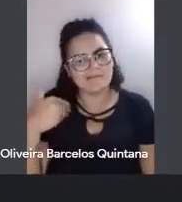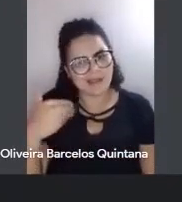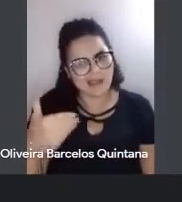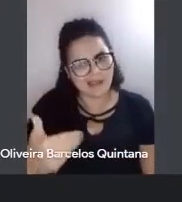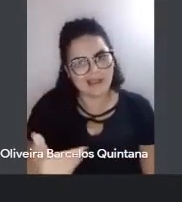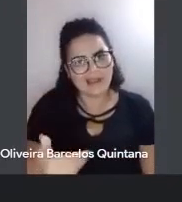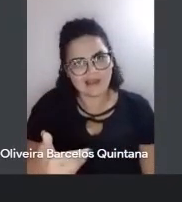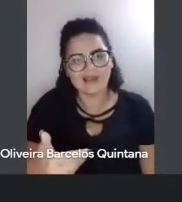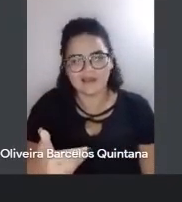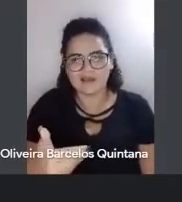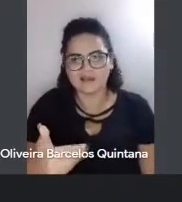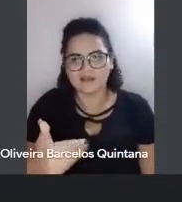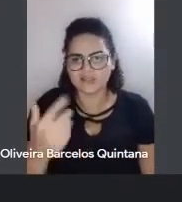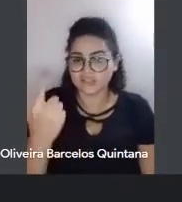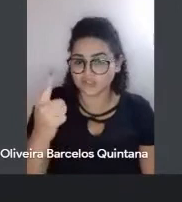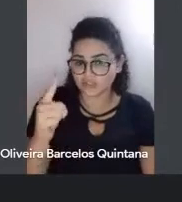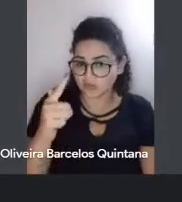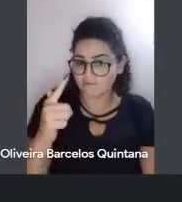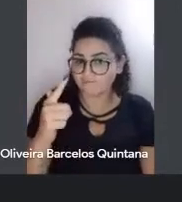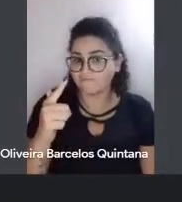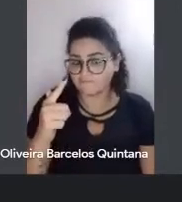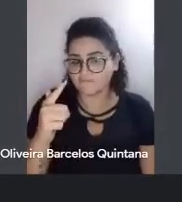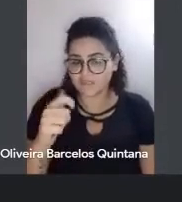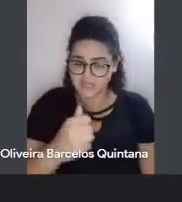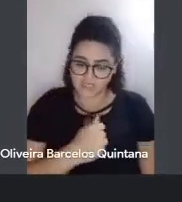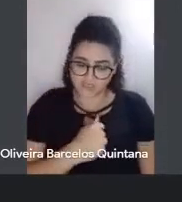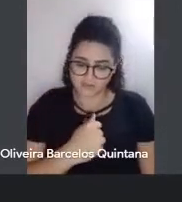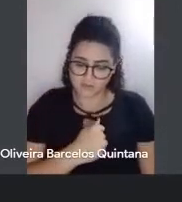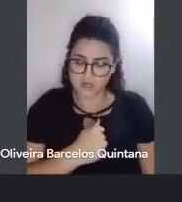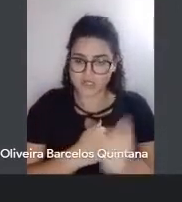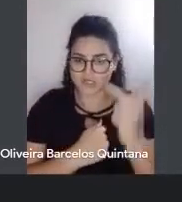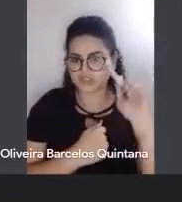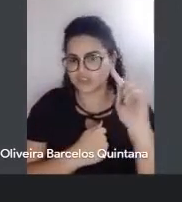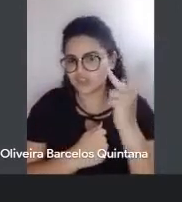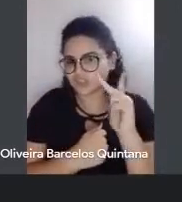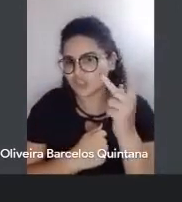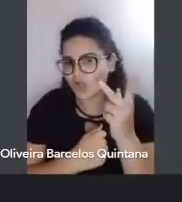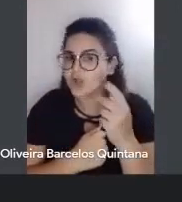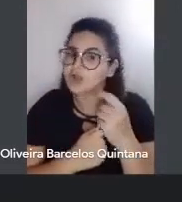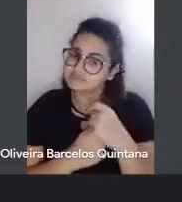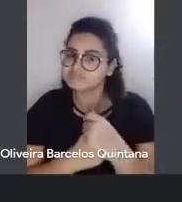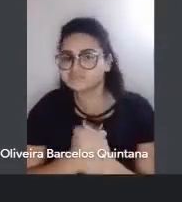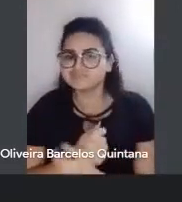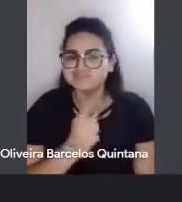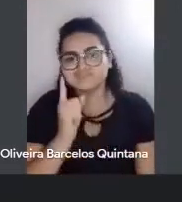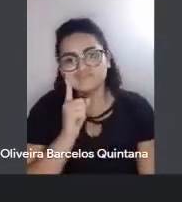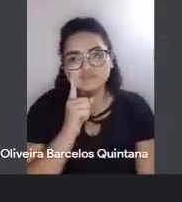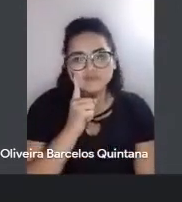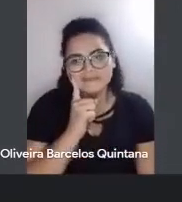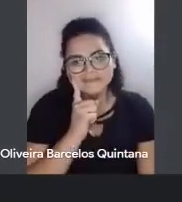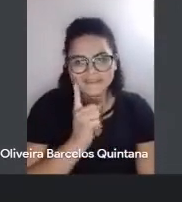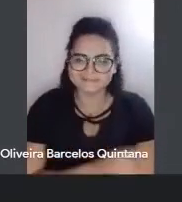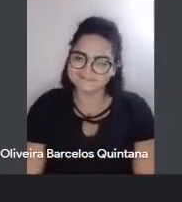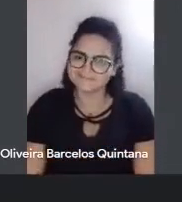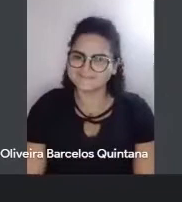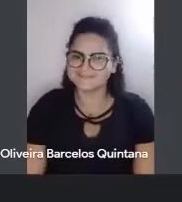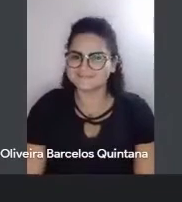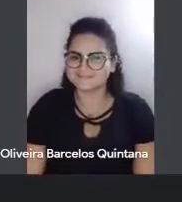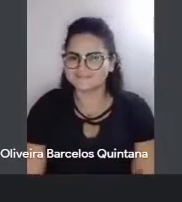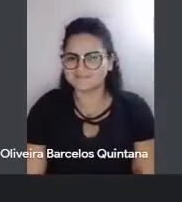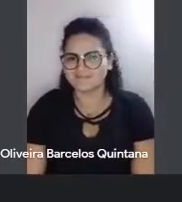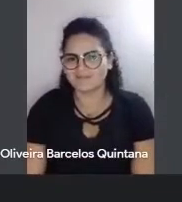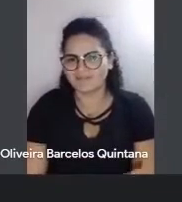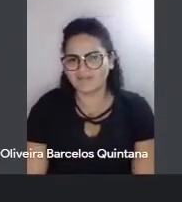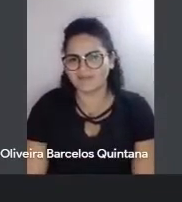então, a parte de geografia, antropologia, história, não sei, já não sei mais, né? Se na geografia,